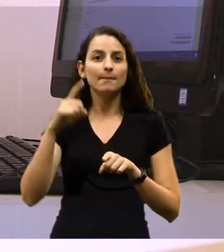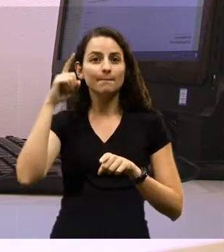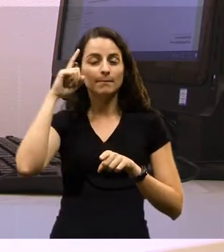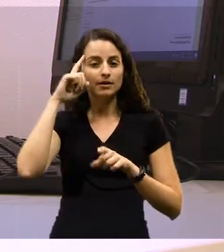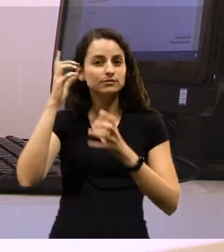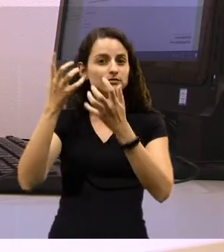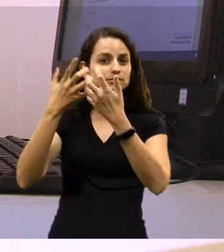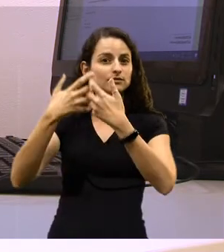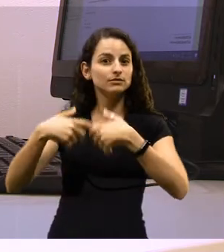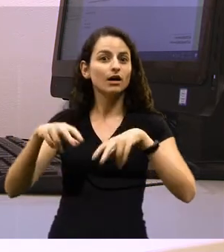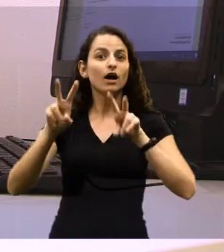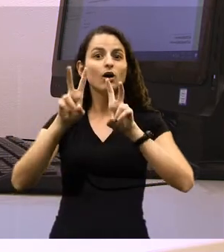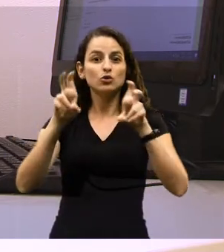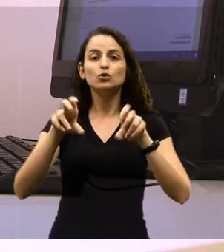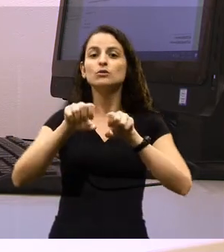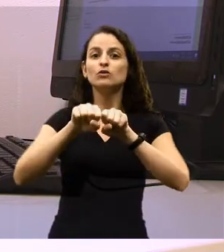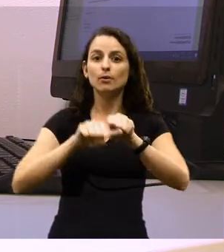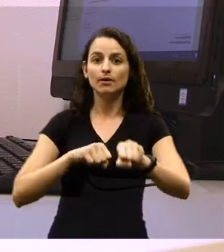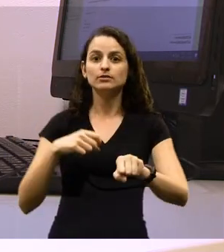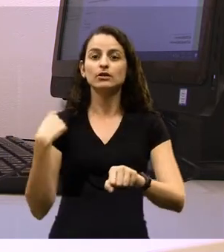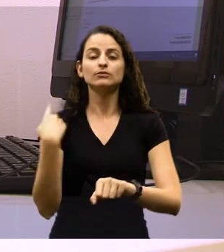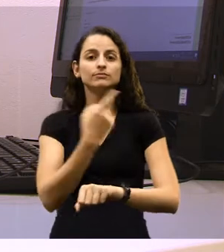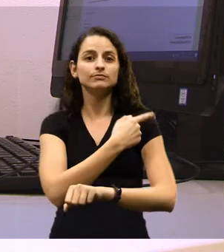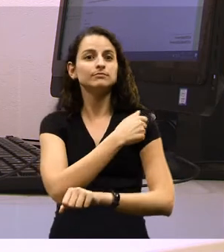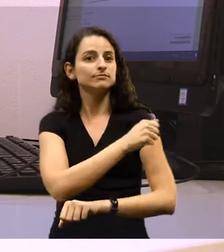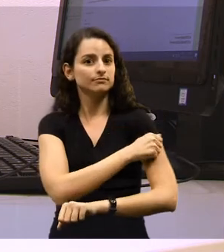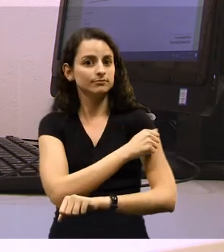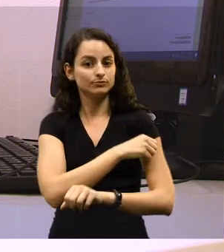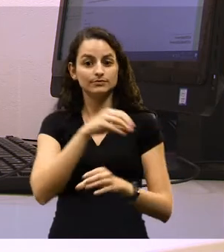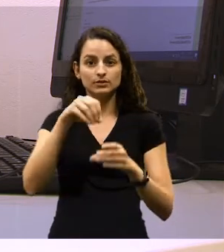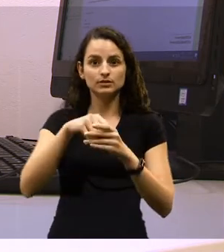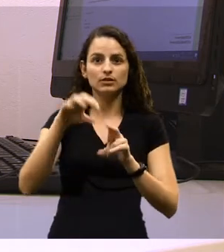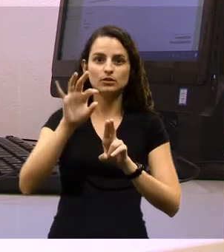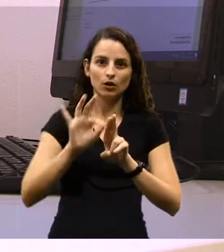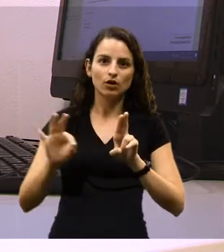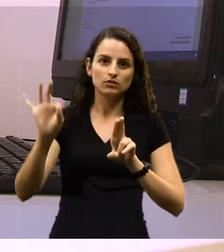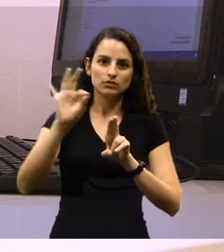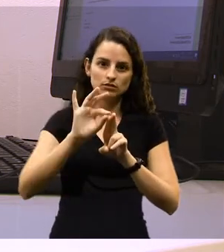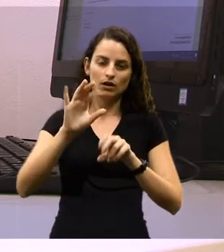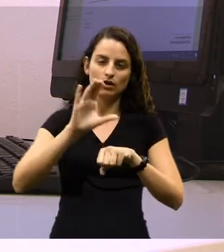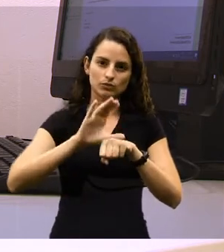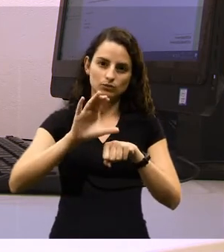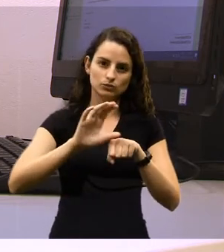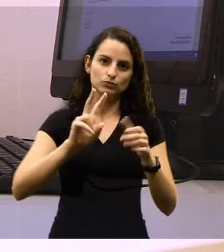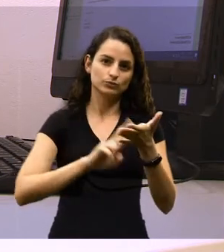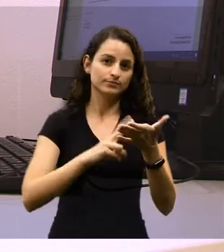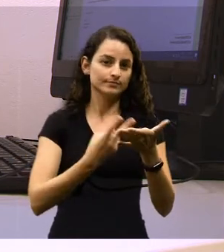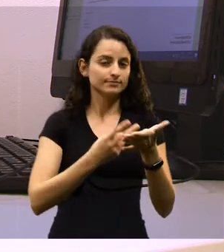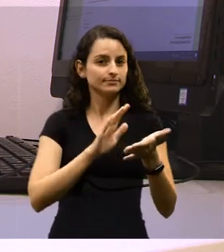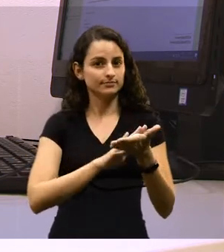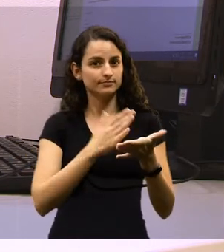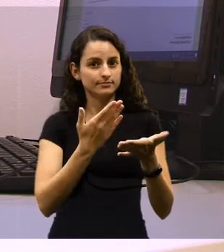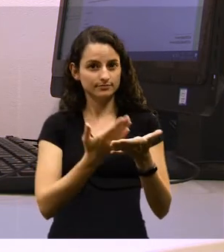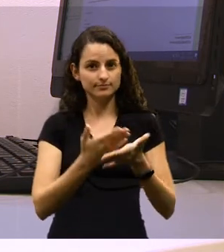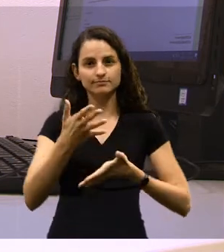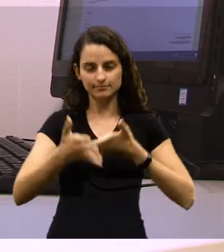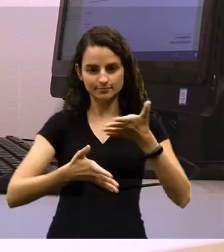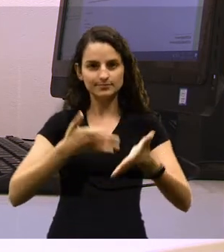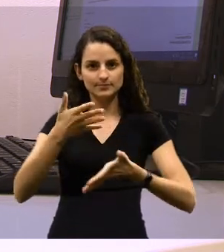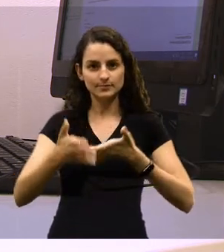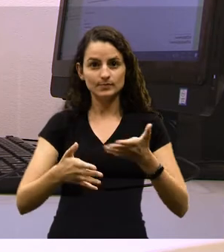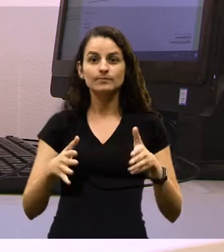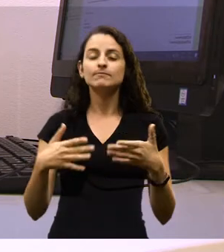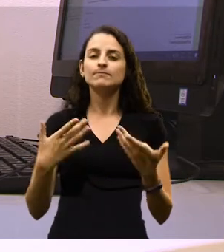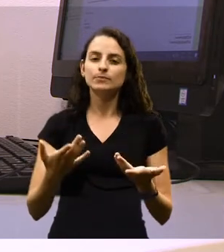também sobre a formação dos nossos alunos aqui na UFSCar, que estão cursando o curso de tradução e interpretação em